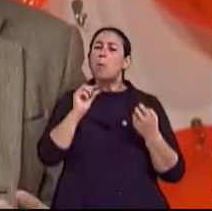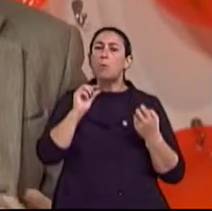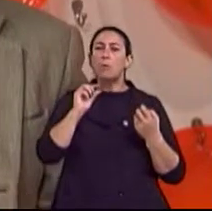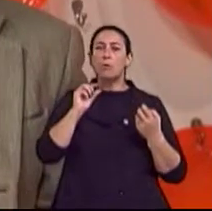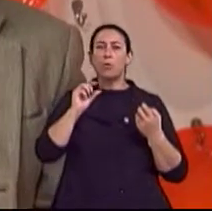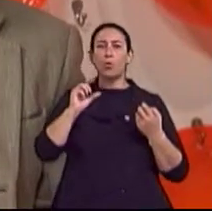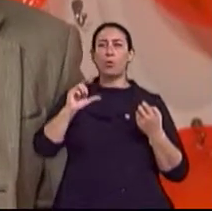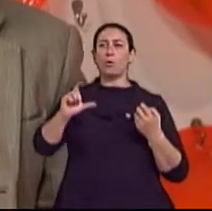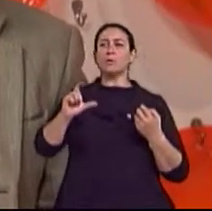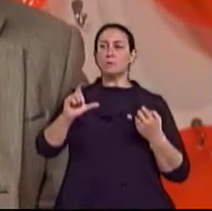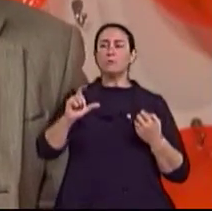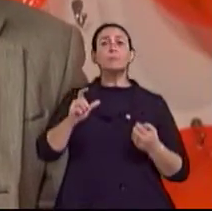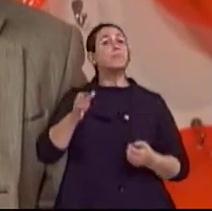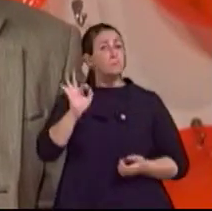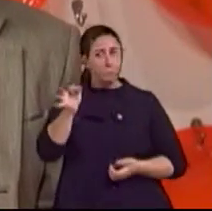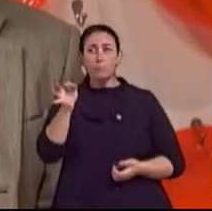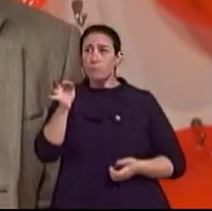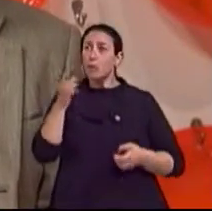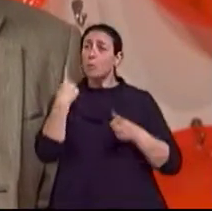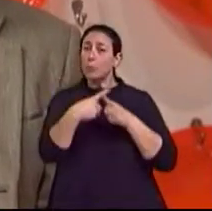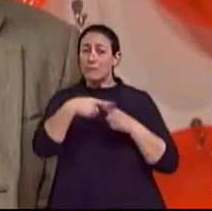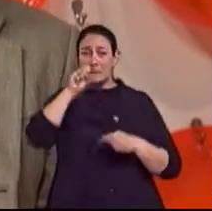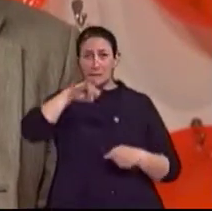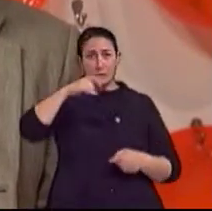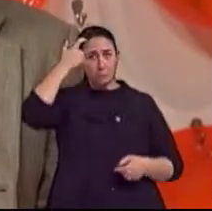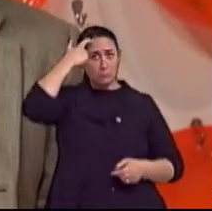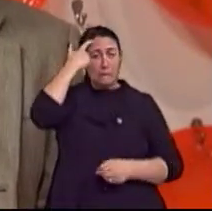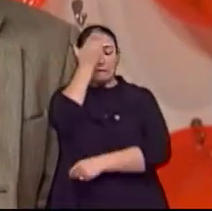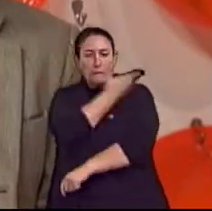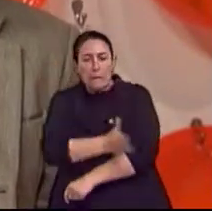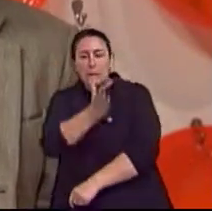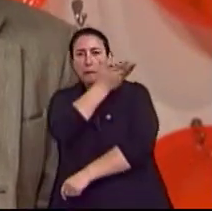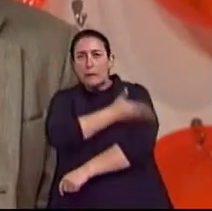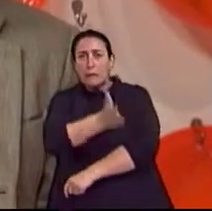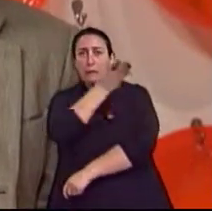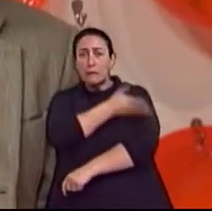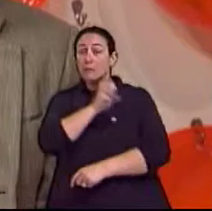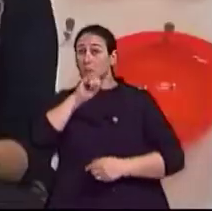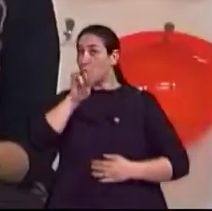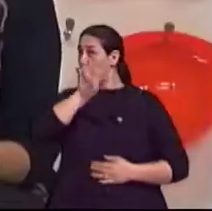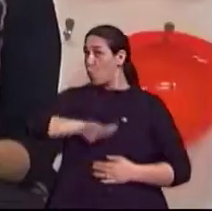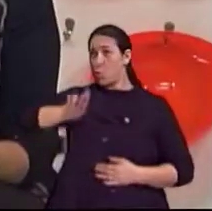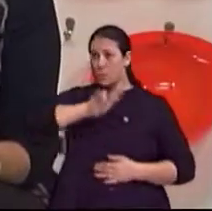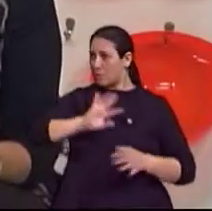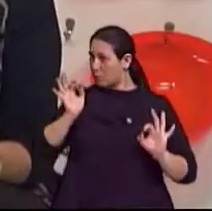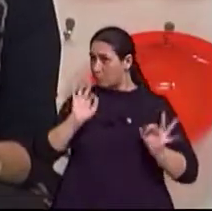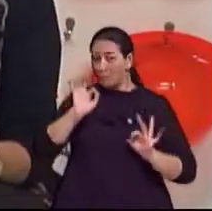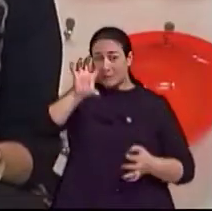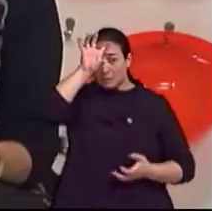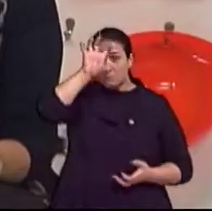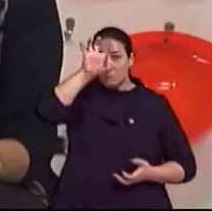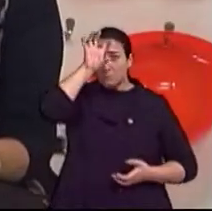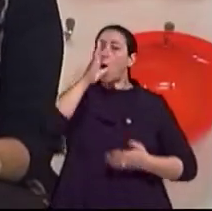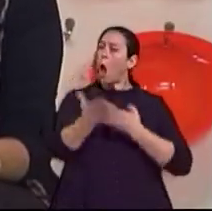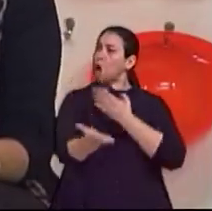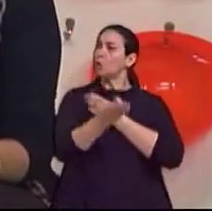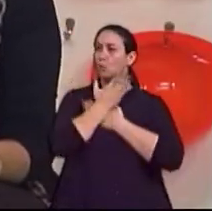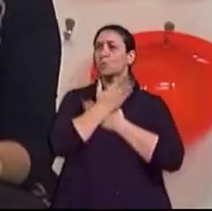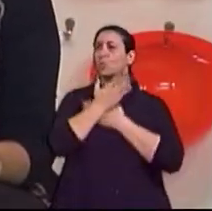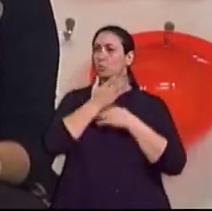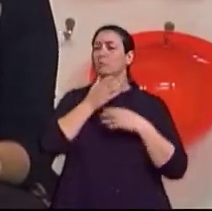sem dúvida. Tudo que nós treinamos melhora, tudo que nós não usamos atrofia. Quer dizer que decorar um texto também